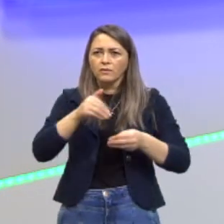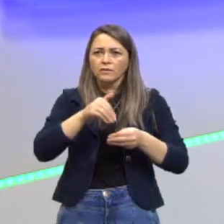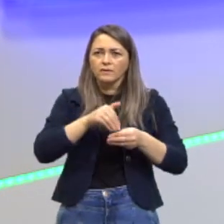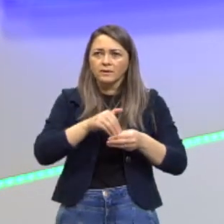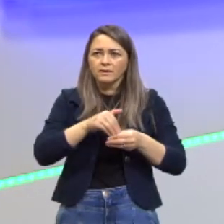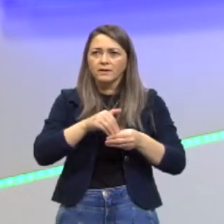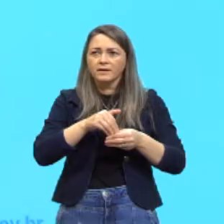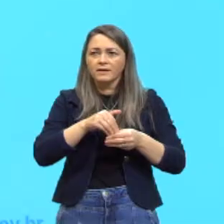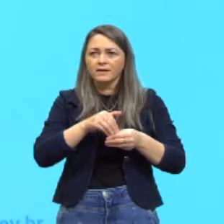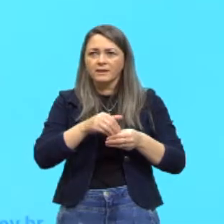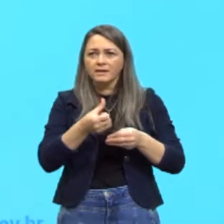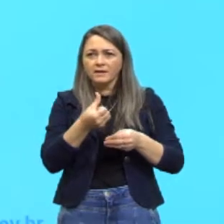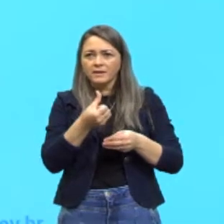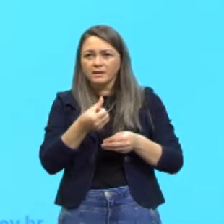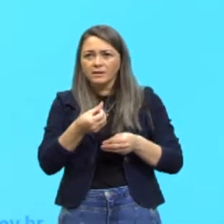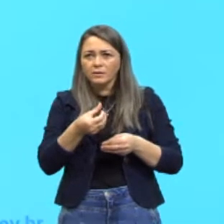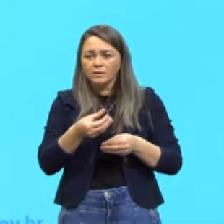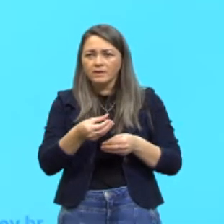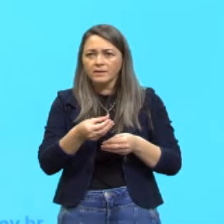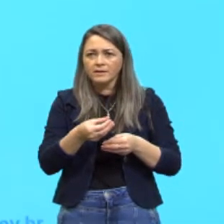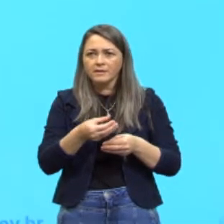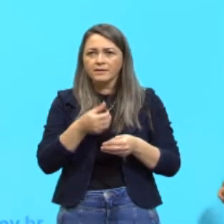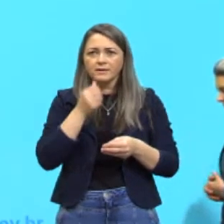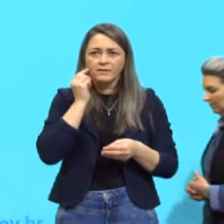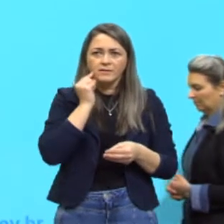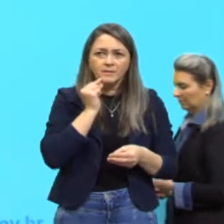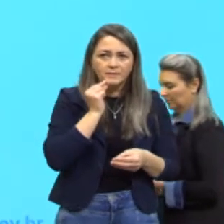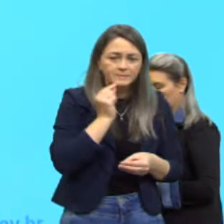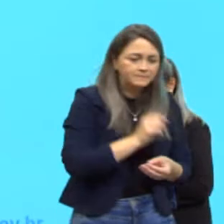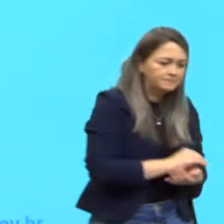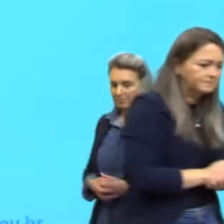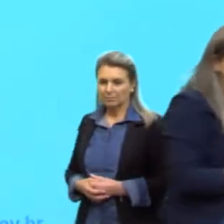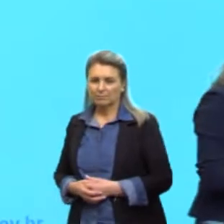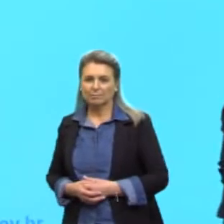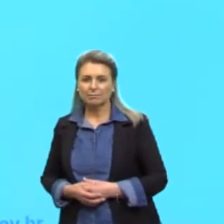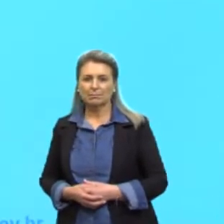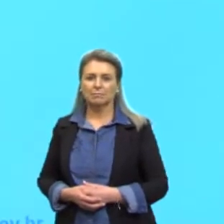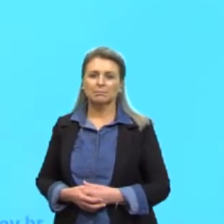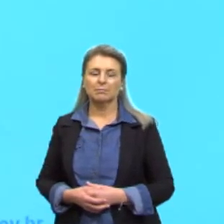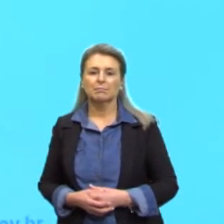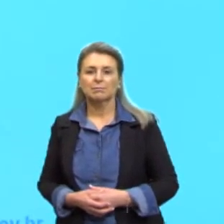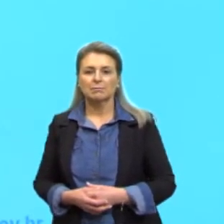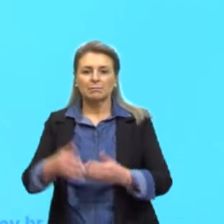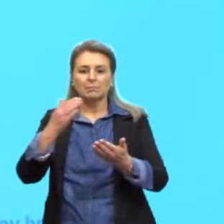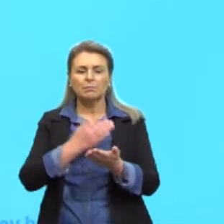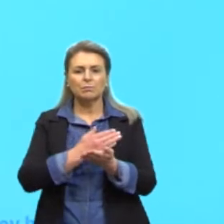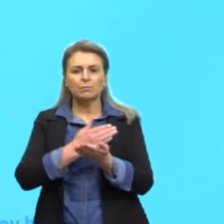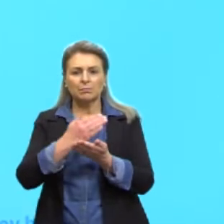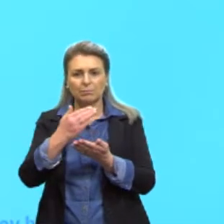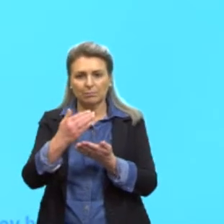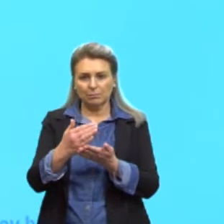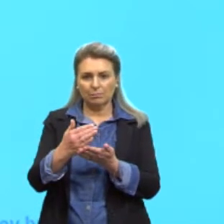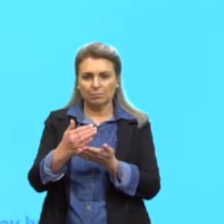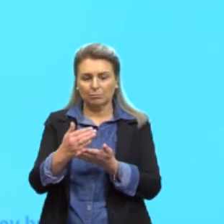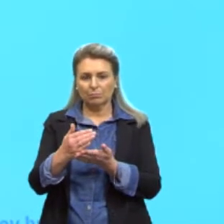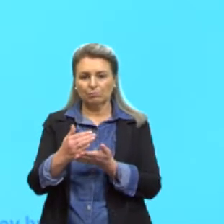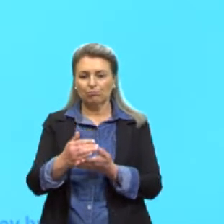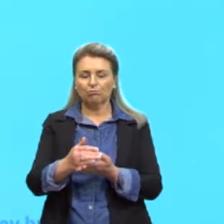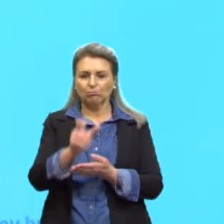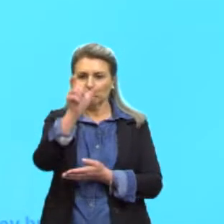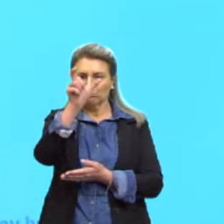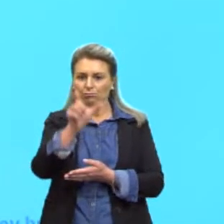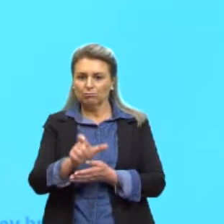embrião da fêmea, para se desenvolver, tá? Então, aí, nós temos, sim, um indivíduo